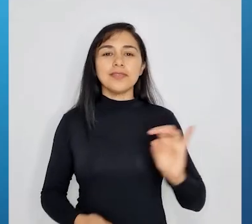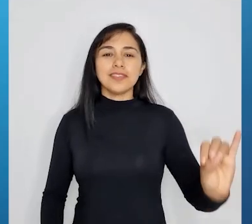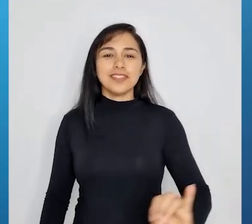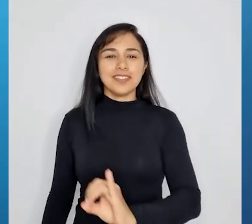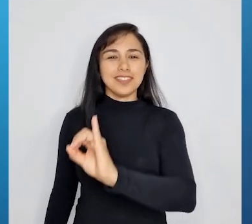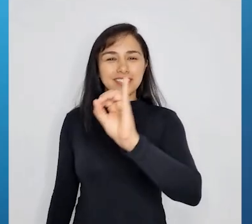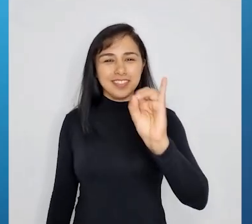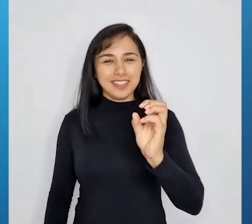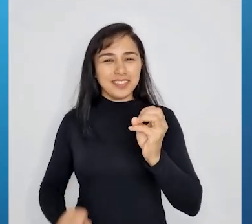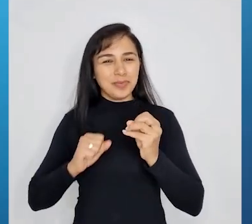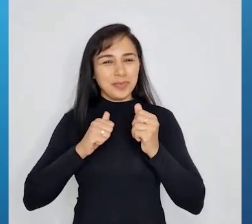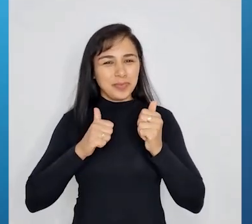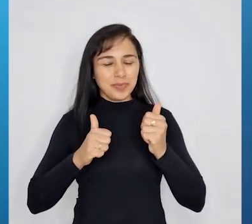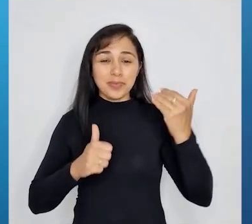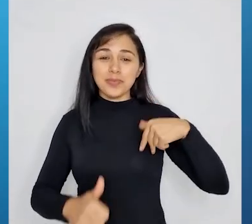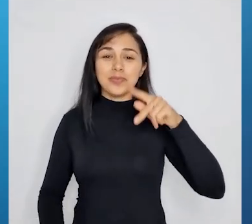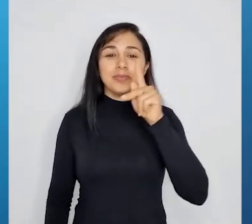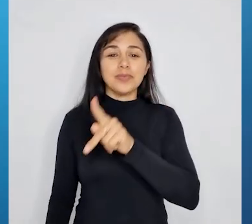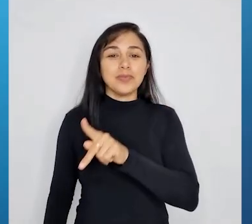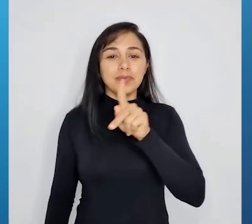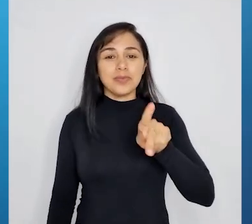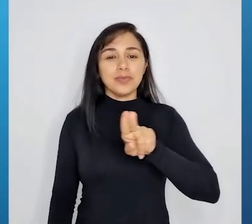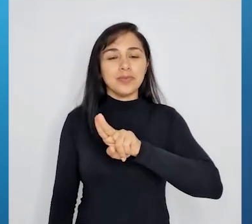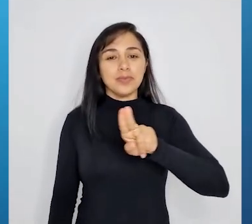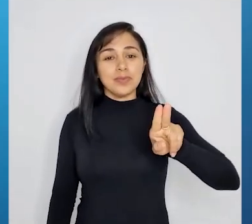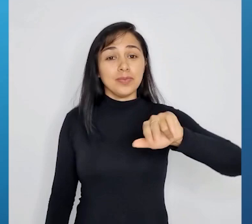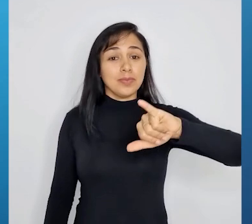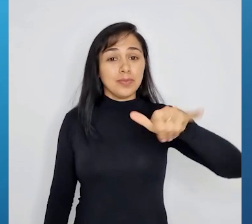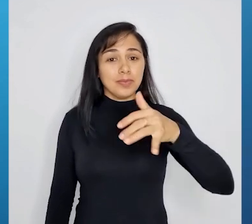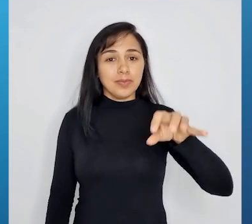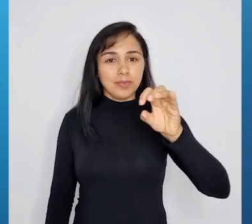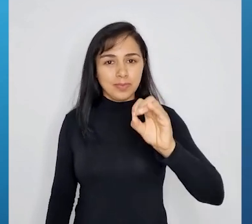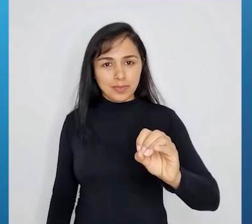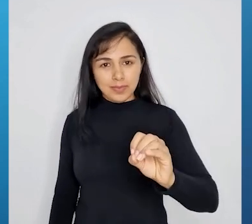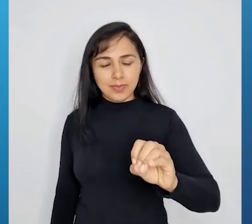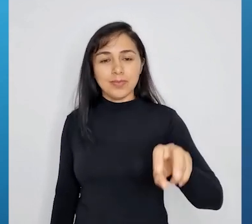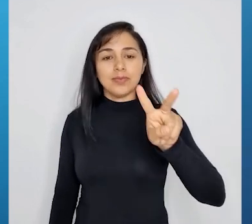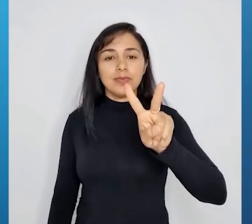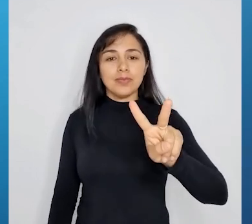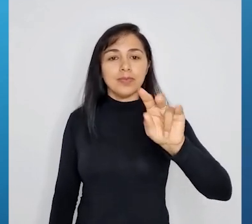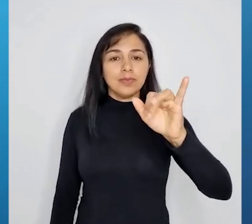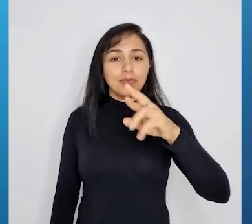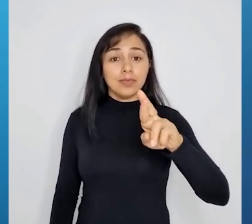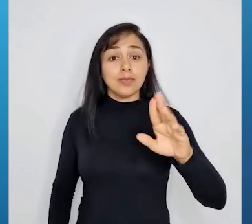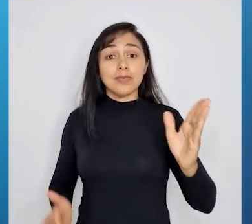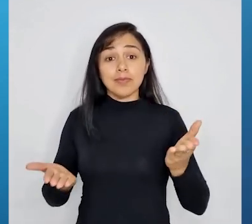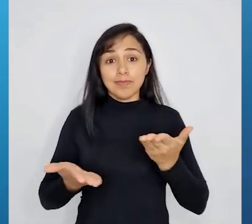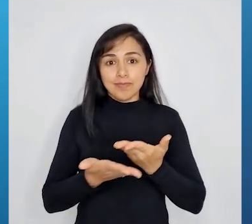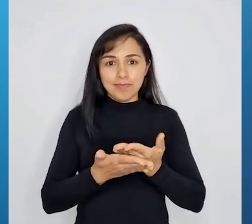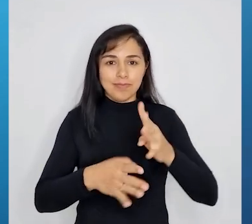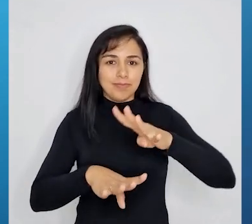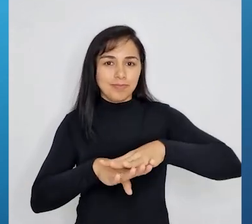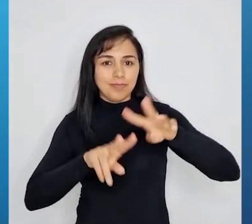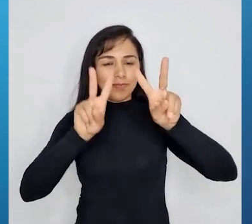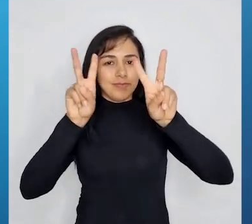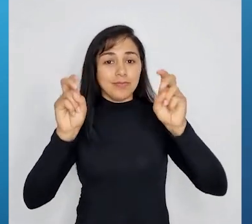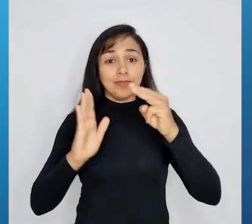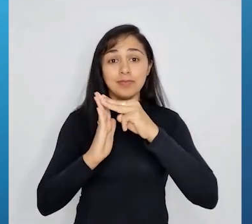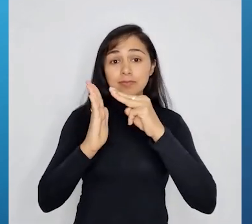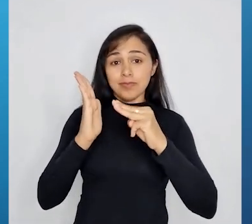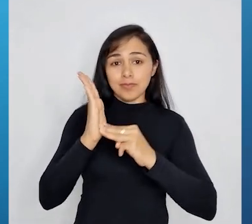Olá pessoal, tudo bem? Eu sou o professor João Victor e na aula de hoje nós vamos falar do método da adição